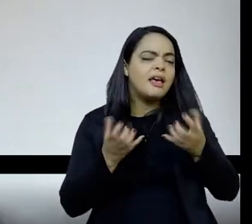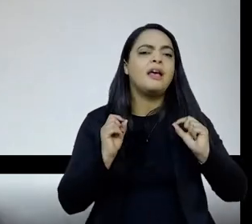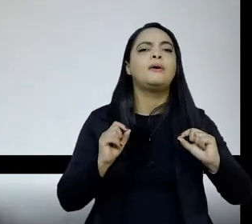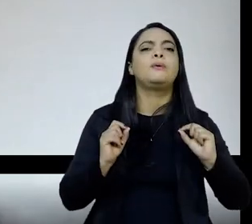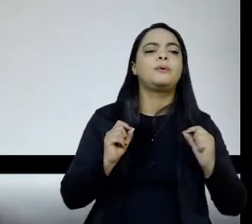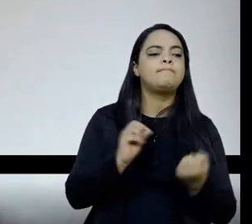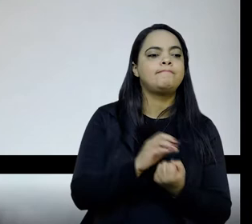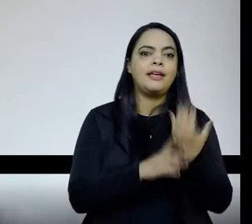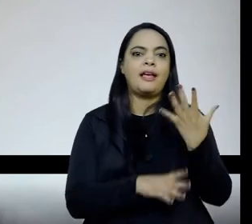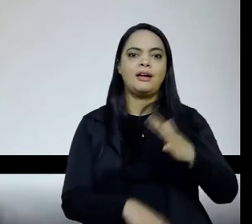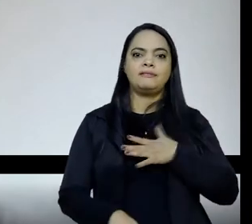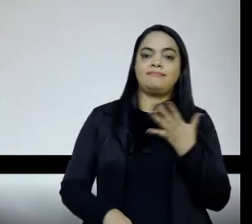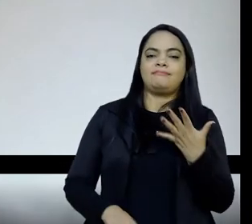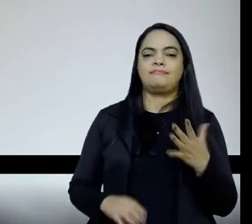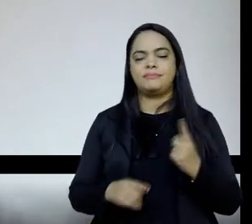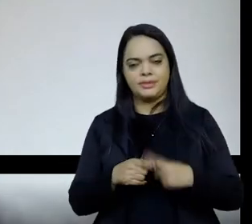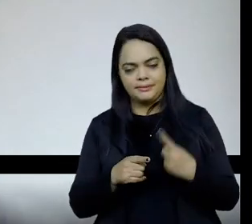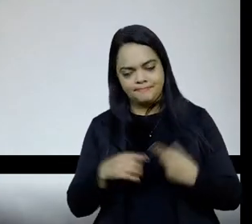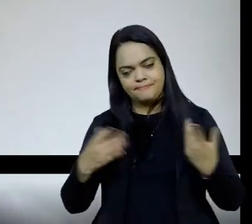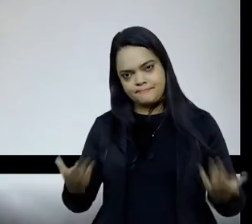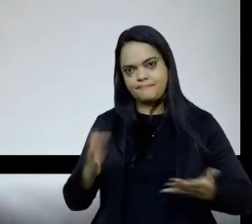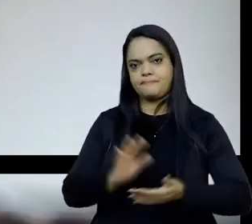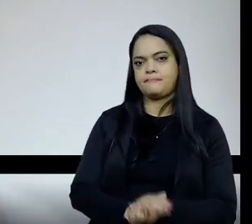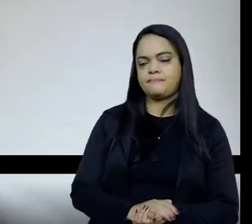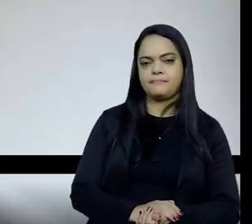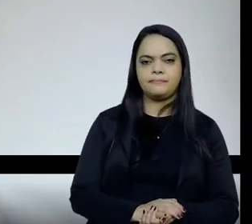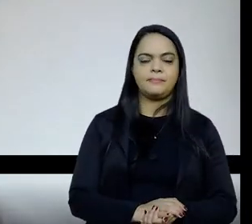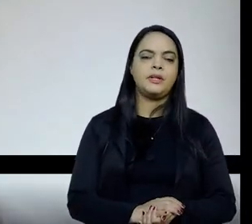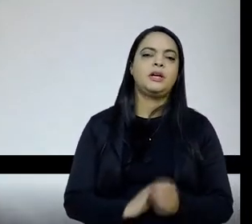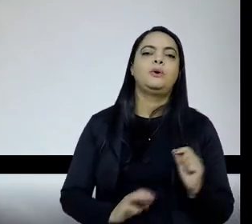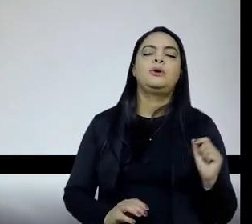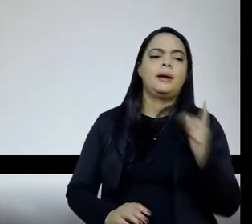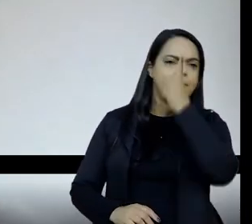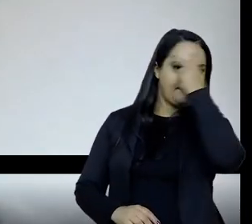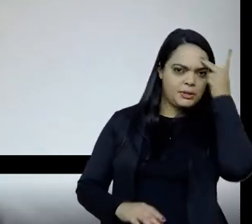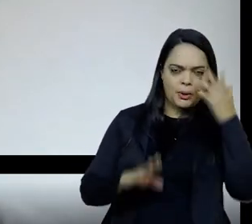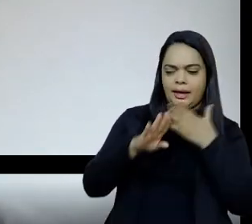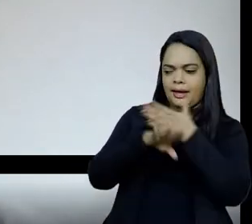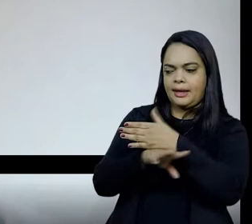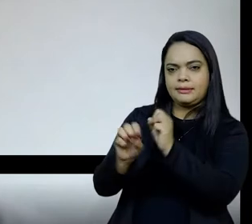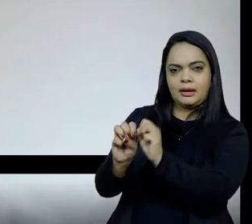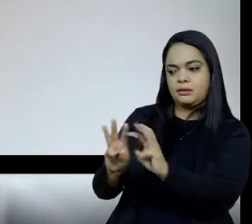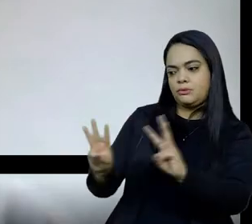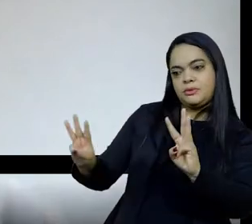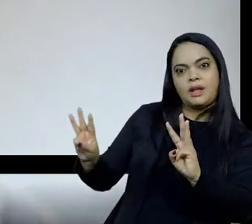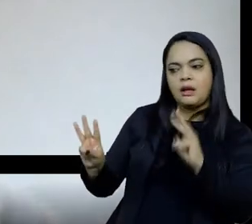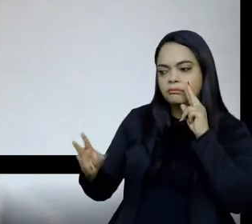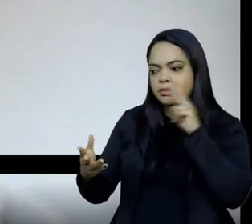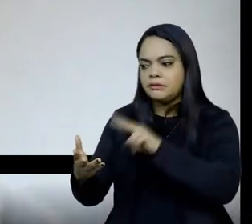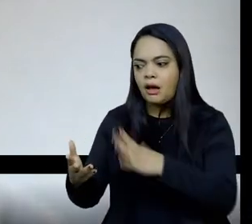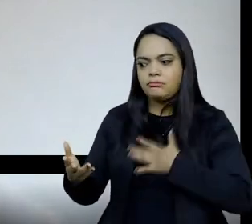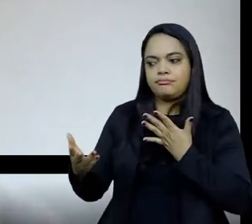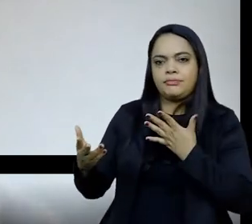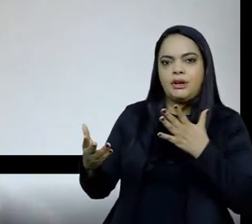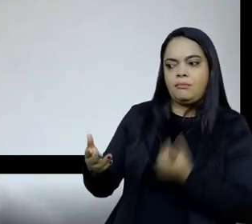produzir estranhamento, porque, veja, do ponto de vista do outro, daquilo que vai entrar, isso é incontrolável, não é assim, porque